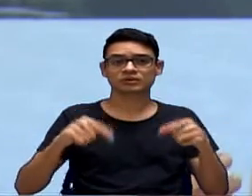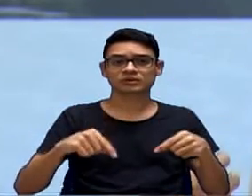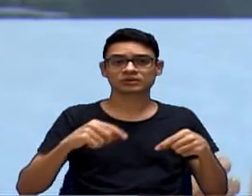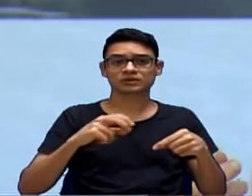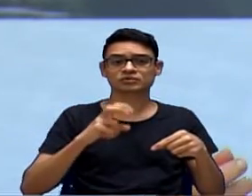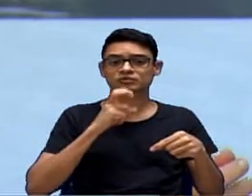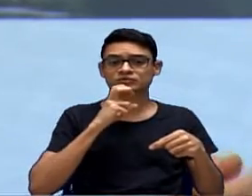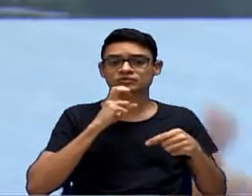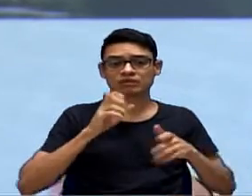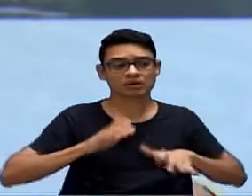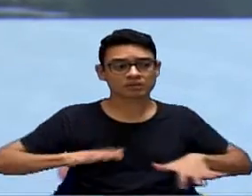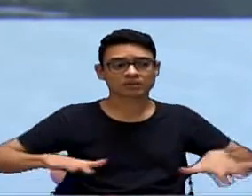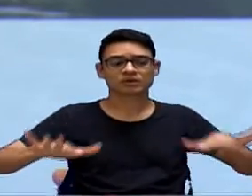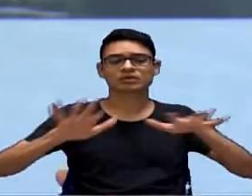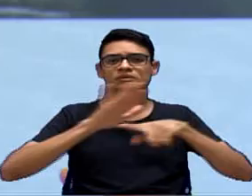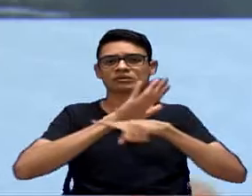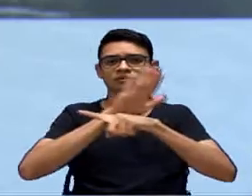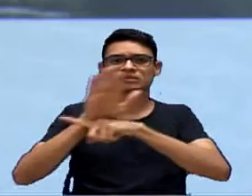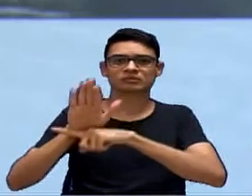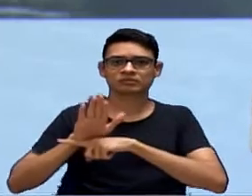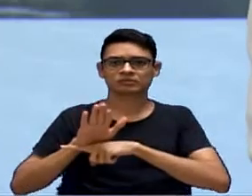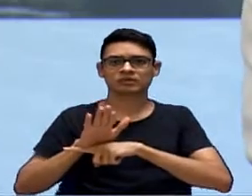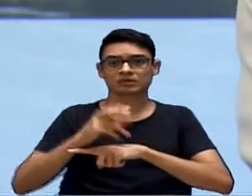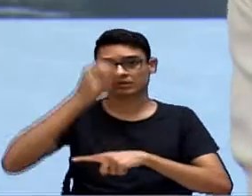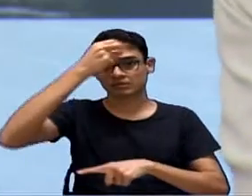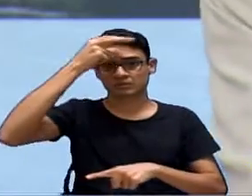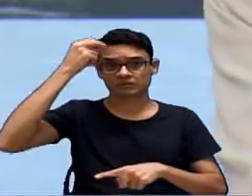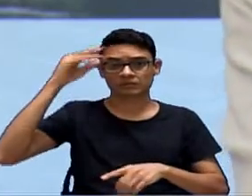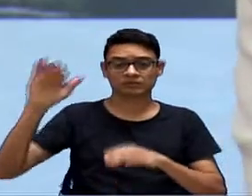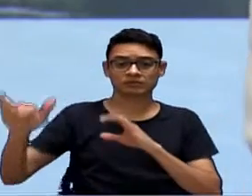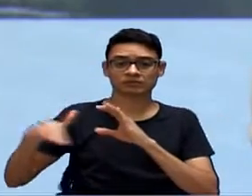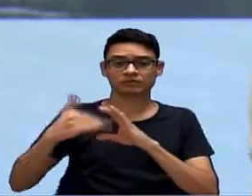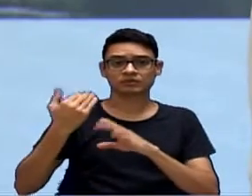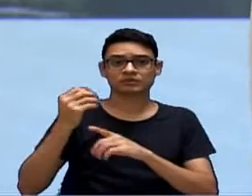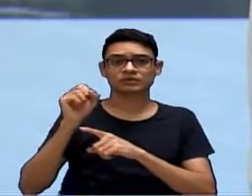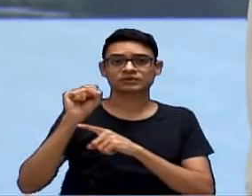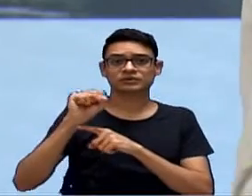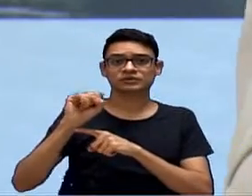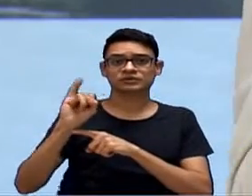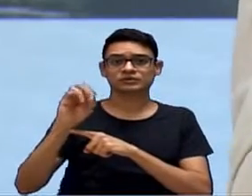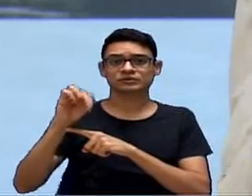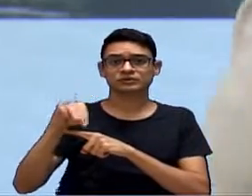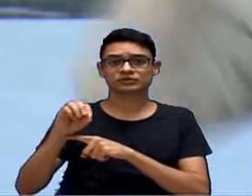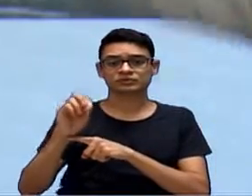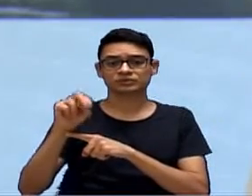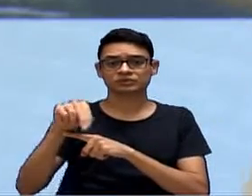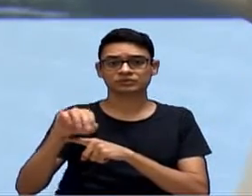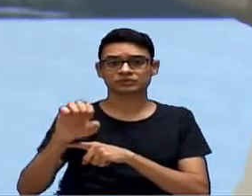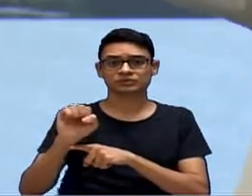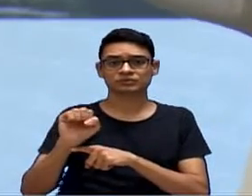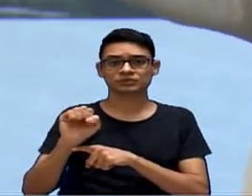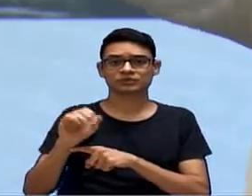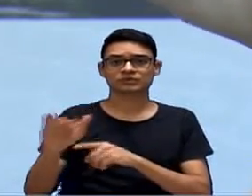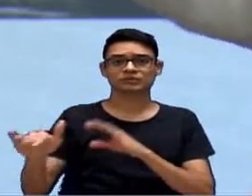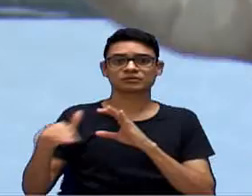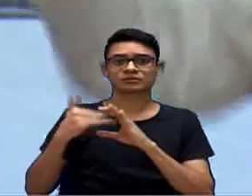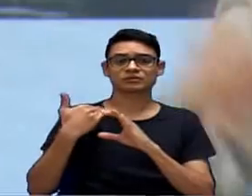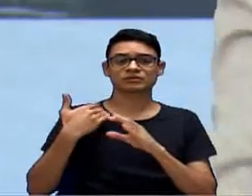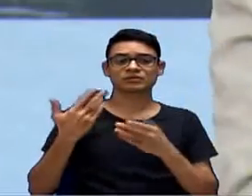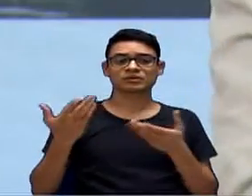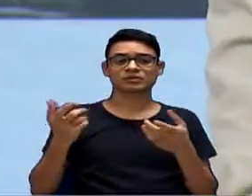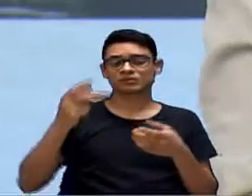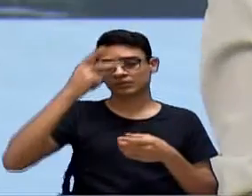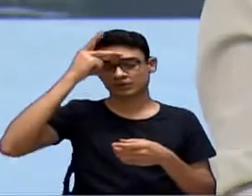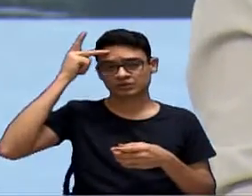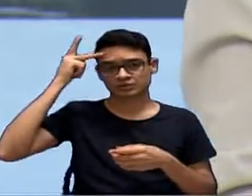região. E a prefeita de Itapetininga, a senhora Simone Marquia, está achando isso muito bonito. Vem de Itapeva, por exemplo, um